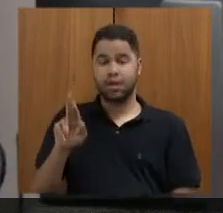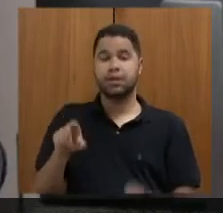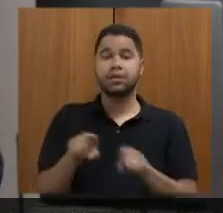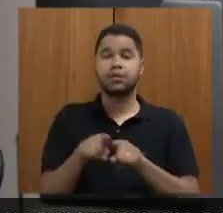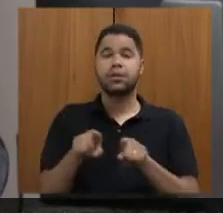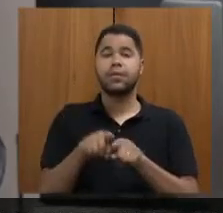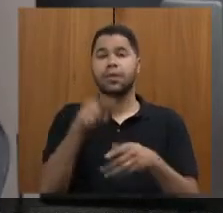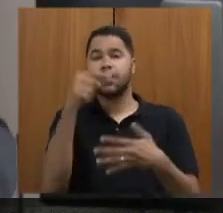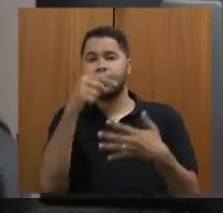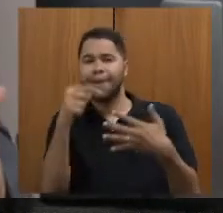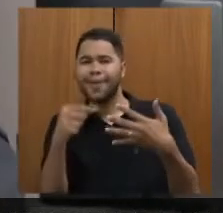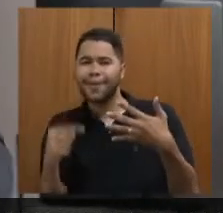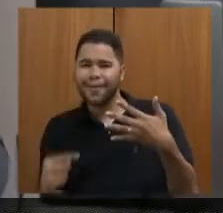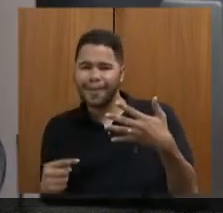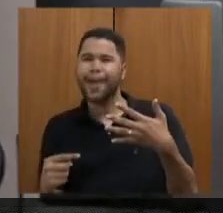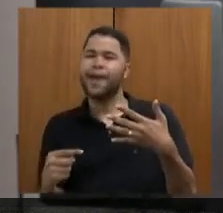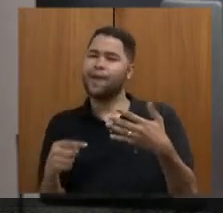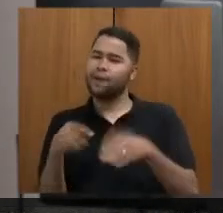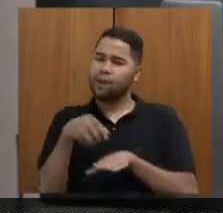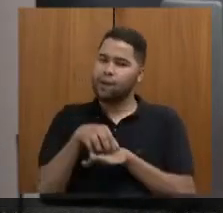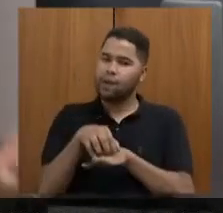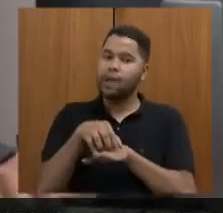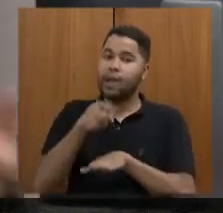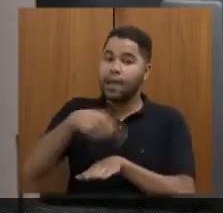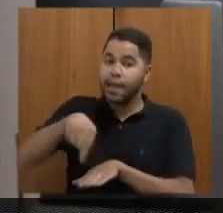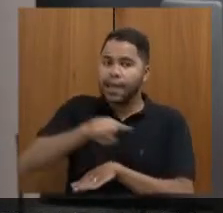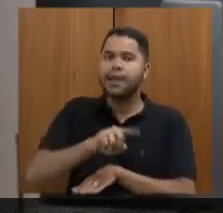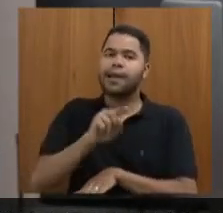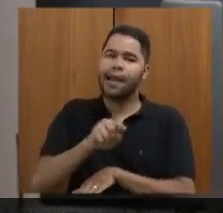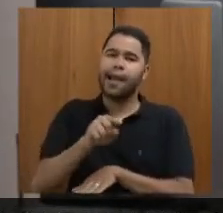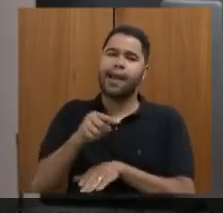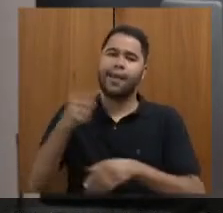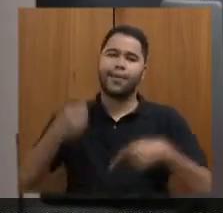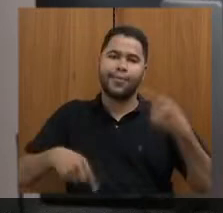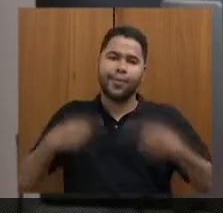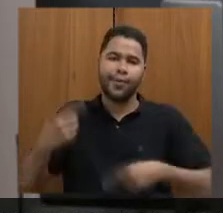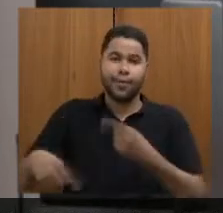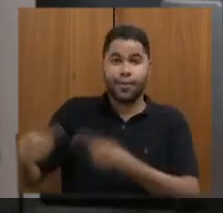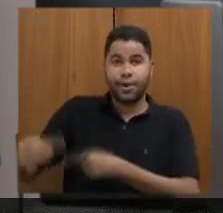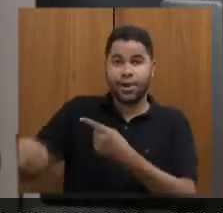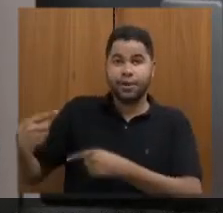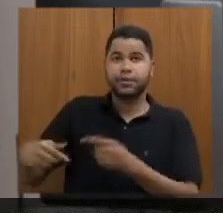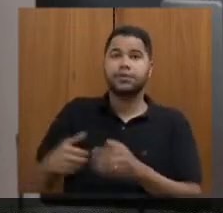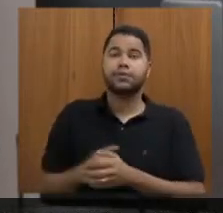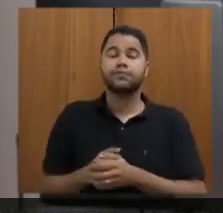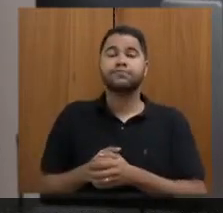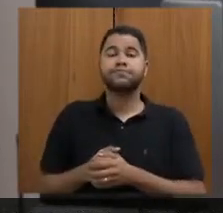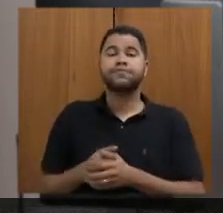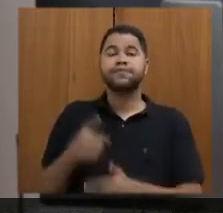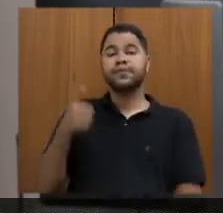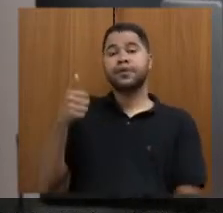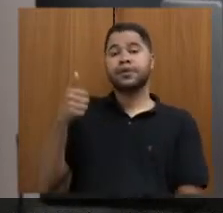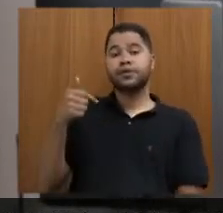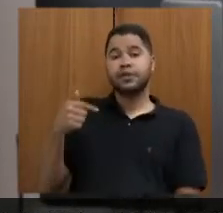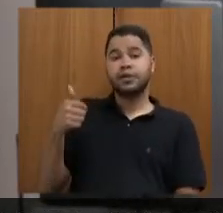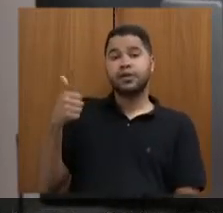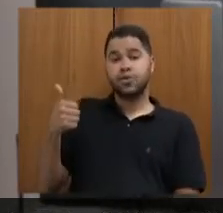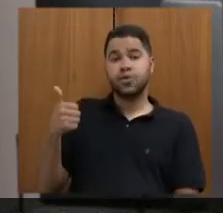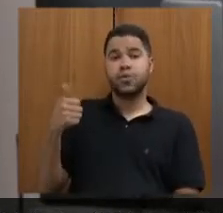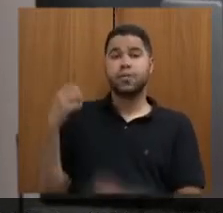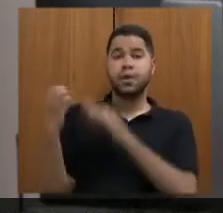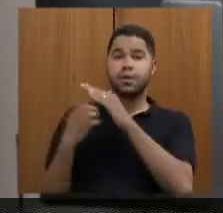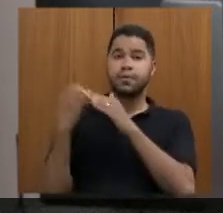circuitos turísticos, são eles que fazem as políticas, e, obviamente, com seus municípios. 71 empresas estão